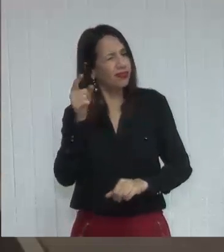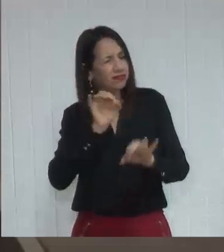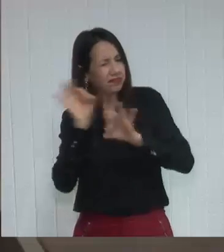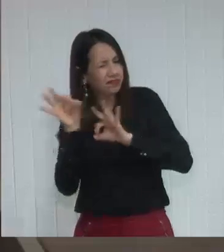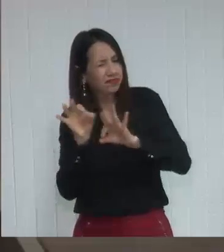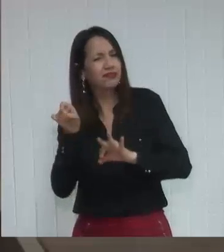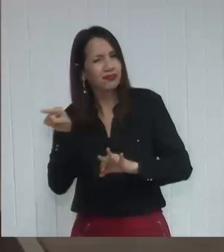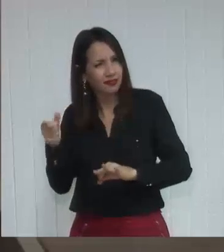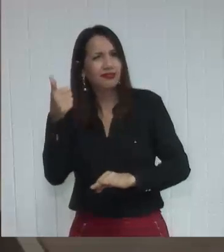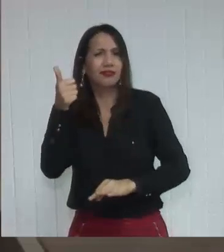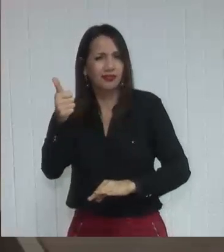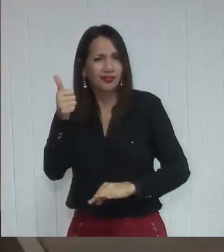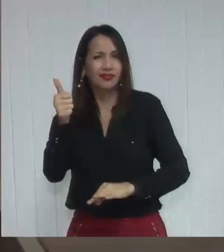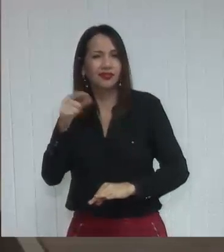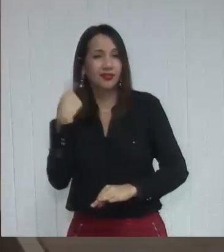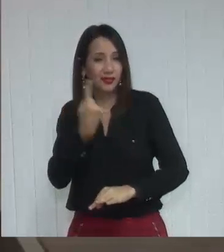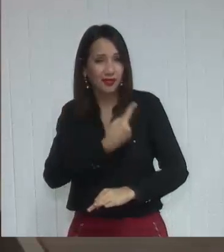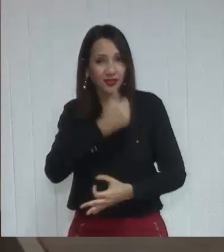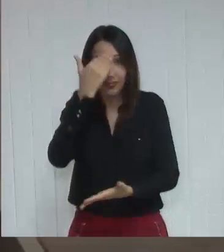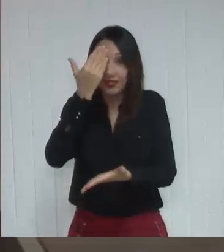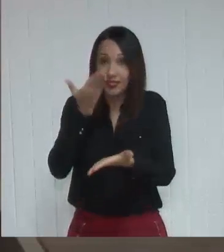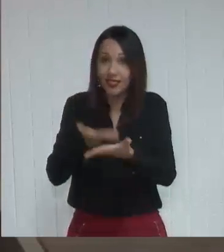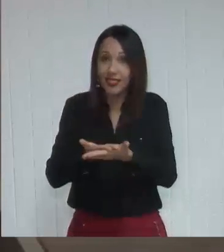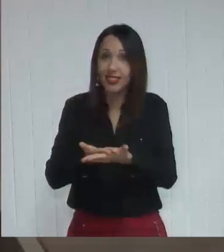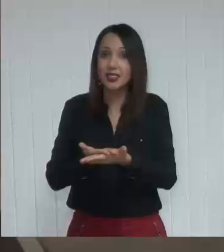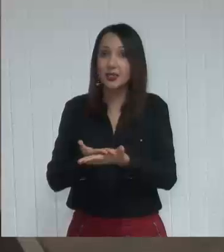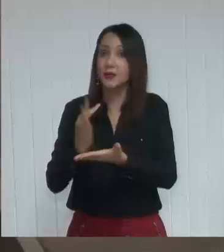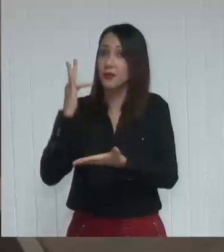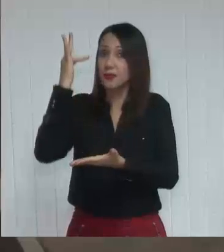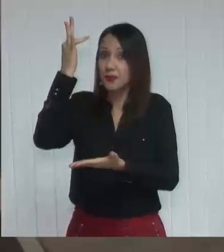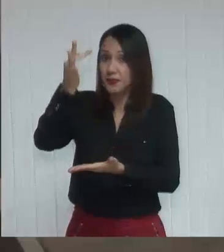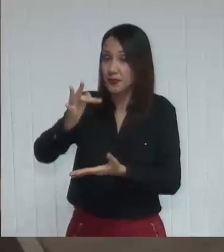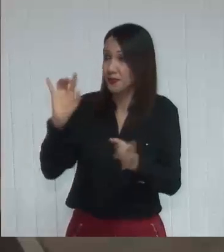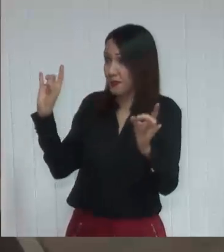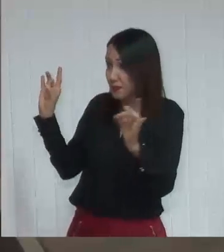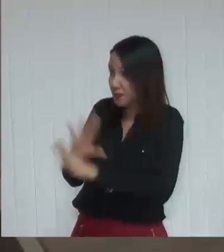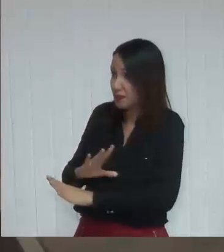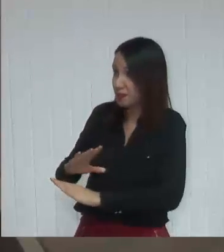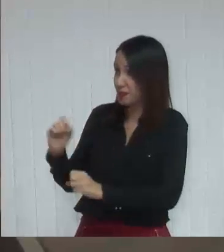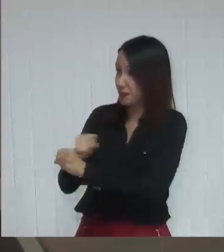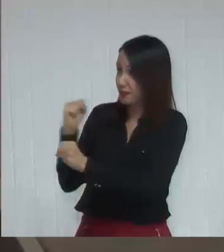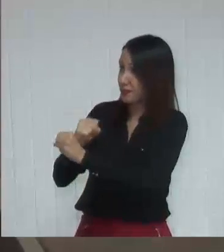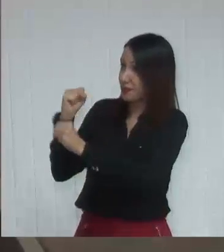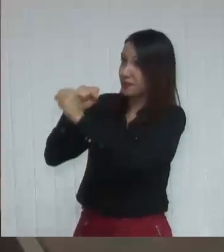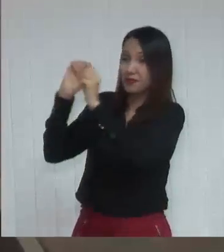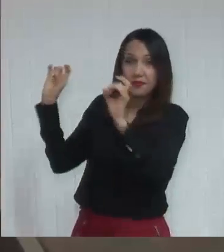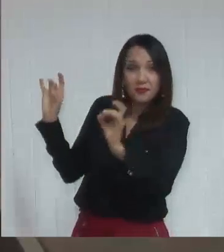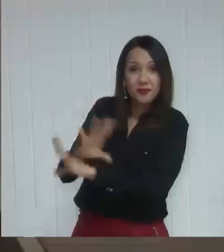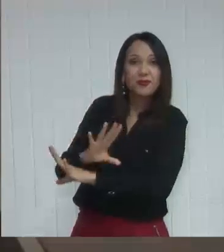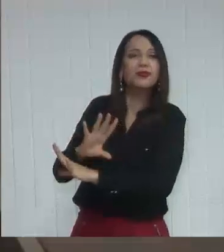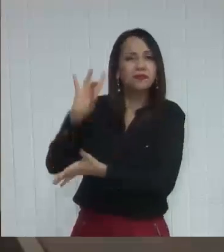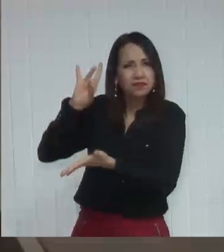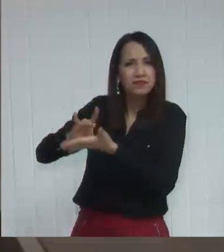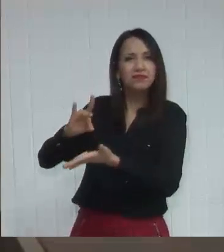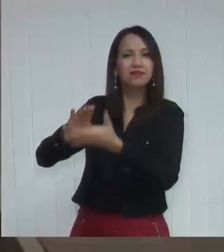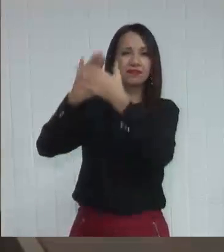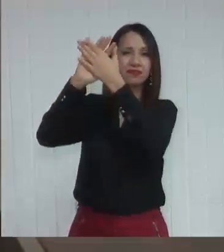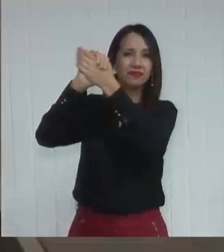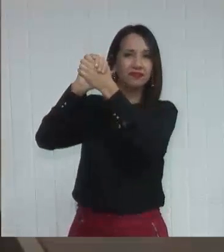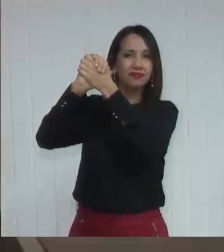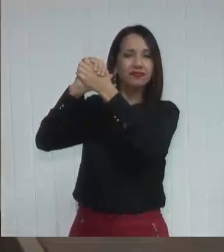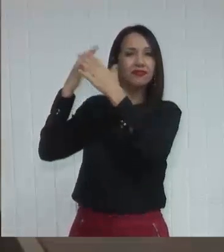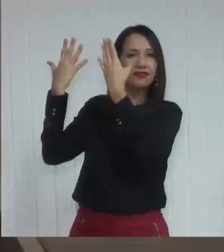acreditamos e esperamos que, na prática, possa se concretizar. E nós queremos, mais uma vez, parabenizar o